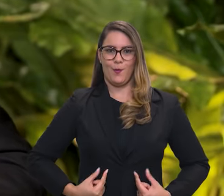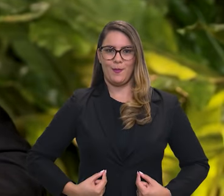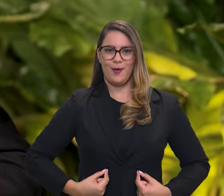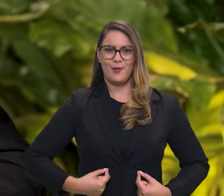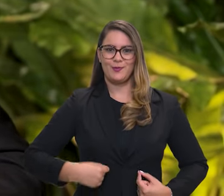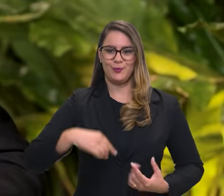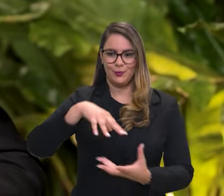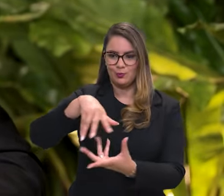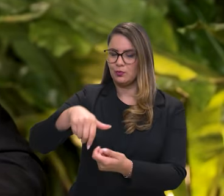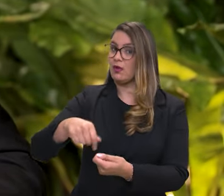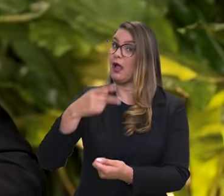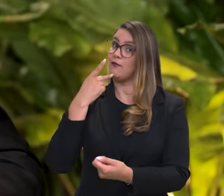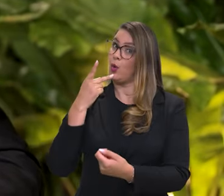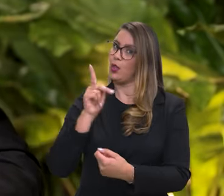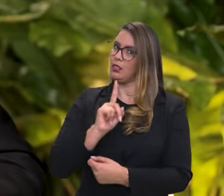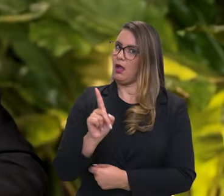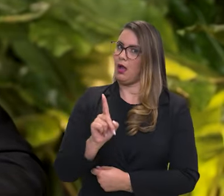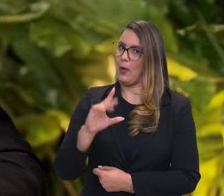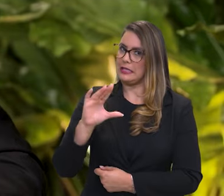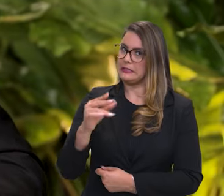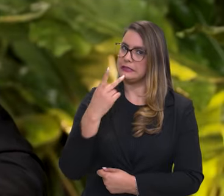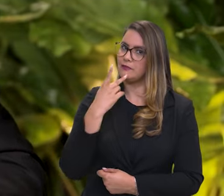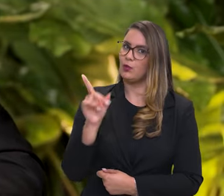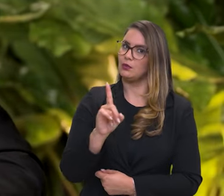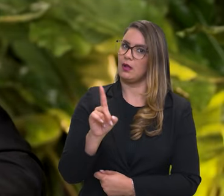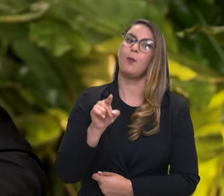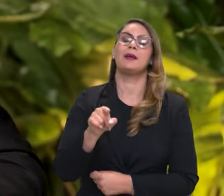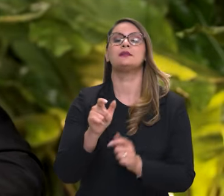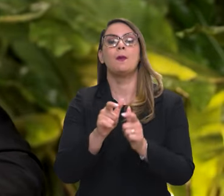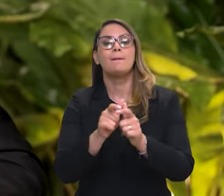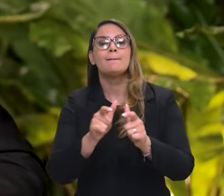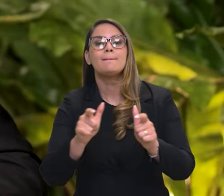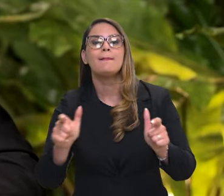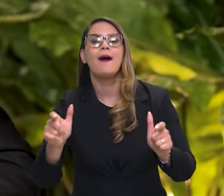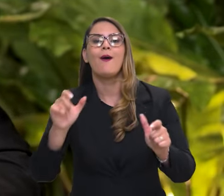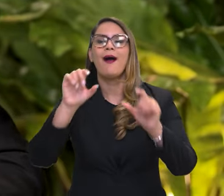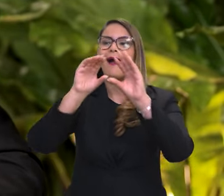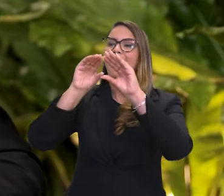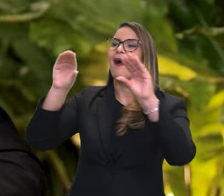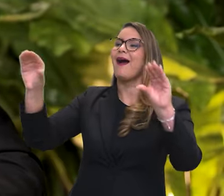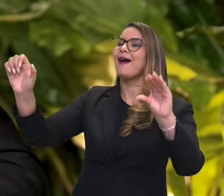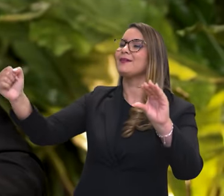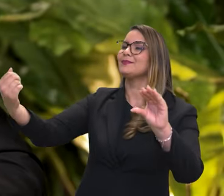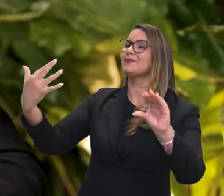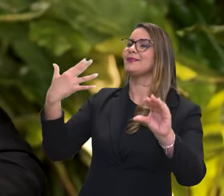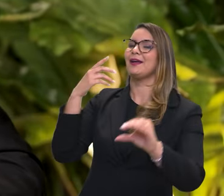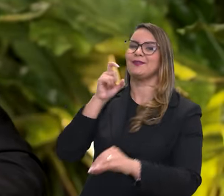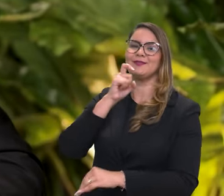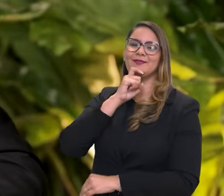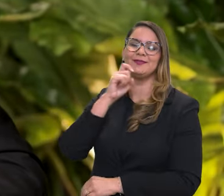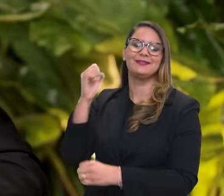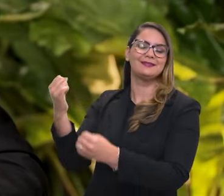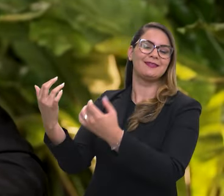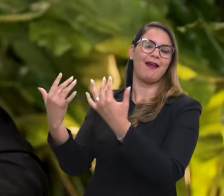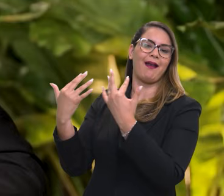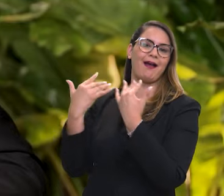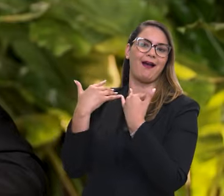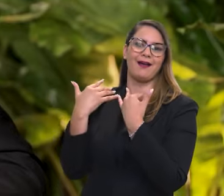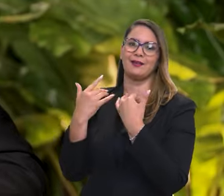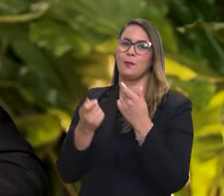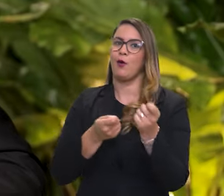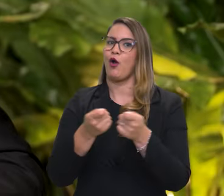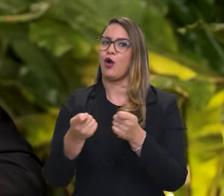mundo. A ciência mostrou que a Amazônia não é o pulmão do mundo, mas é um dos maiores aparelhos de ar-condicionado que a gente tem nesse planeta.